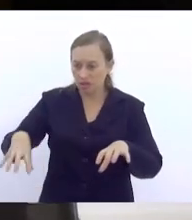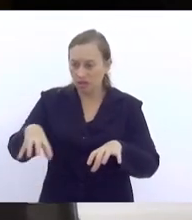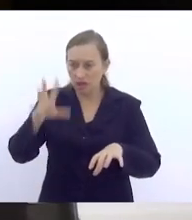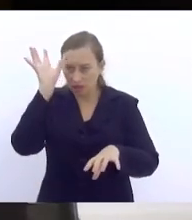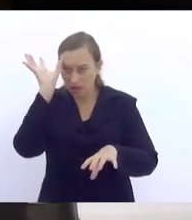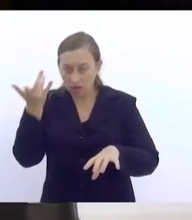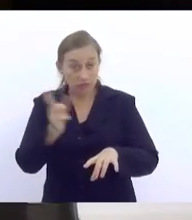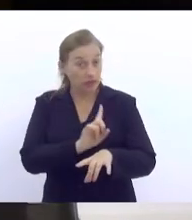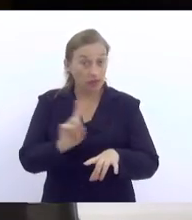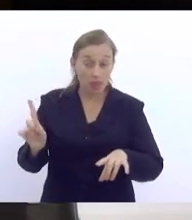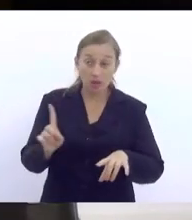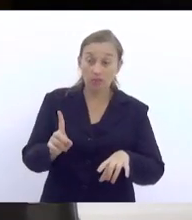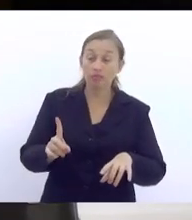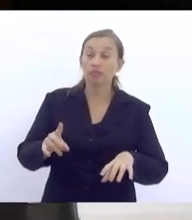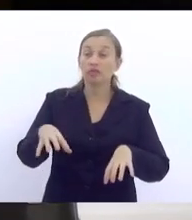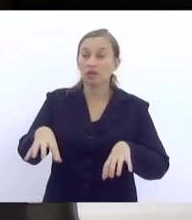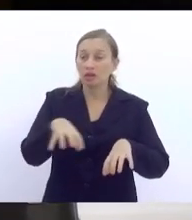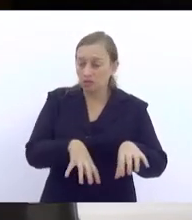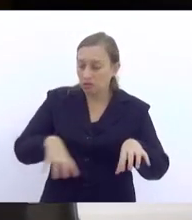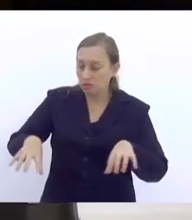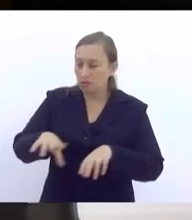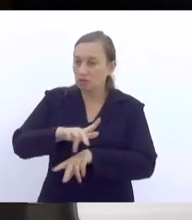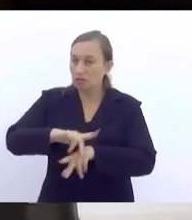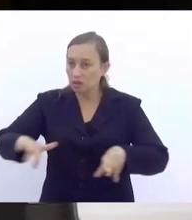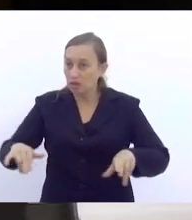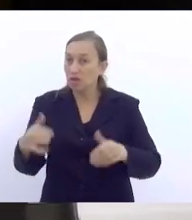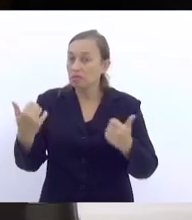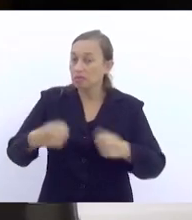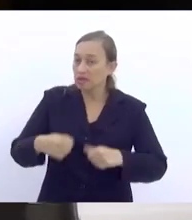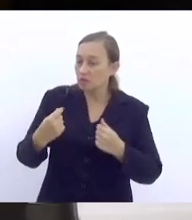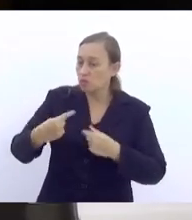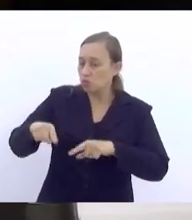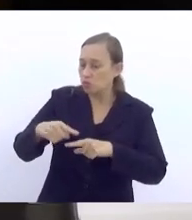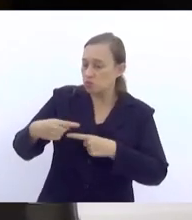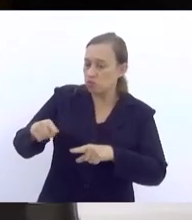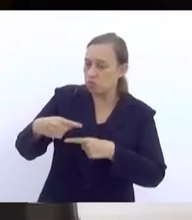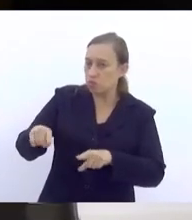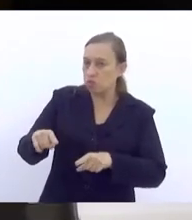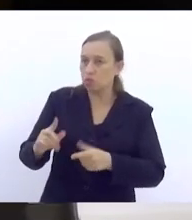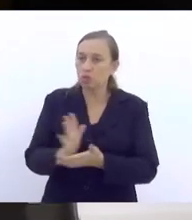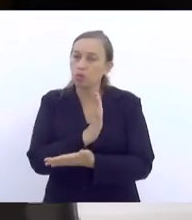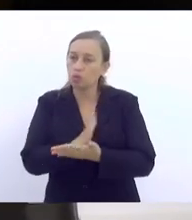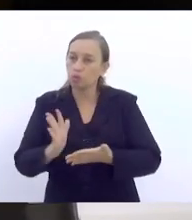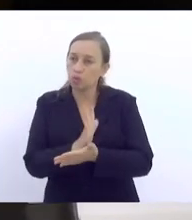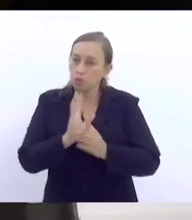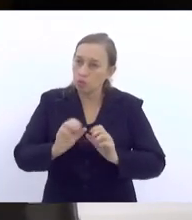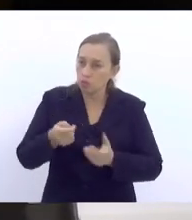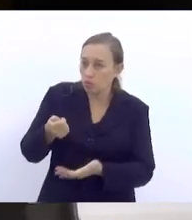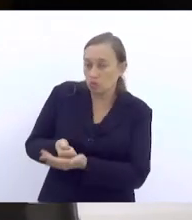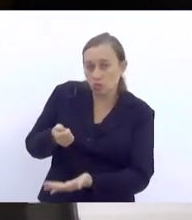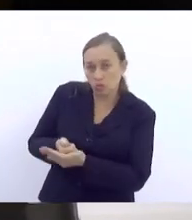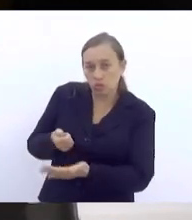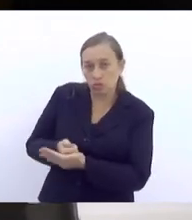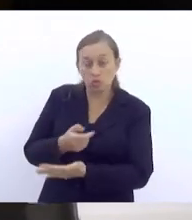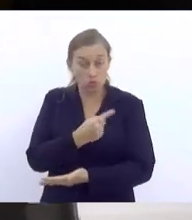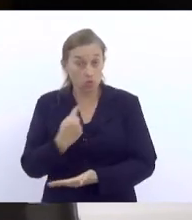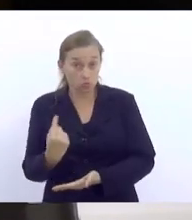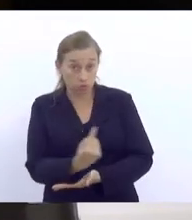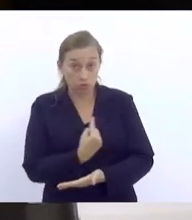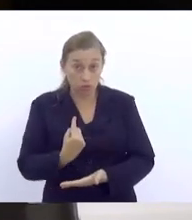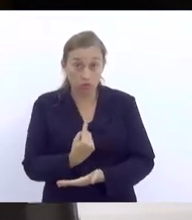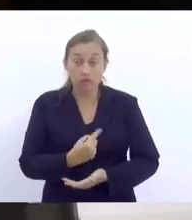A intersetorialidade é algo que precisa ser provocado e, muitas vezes, forçado por nós na